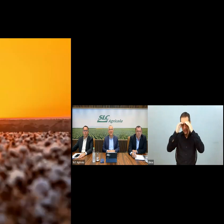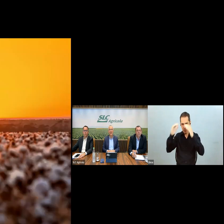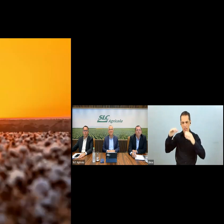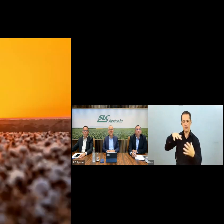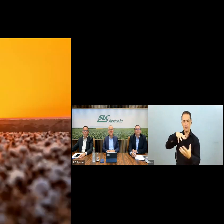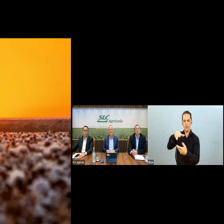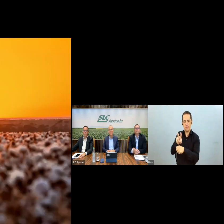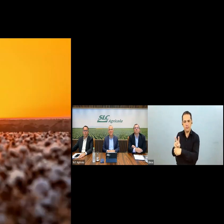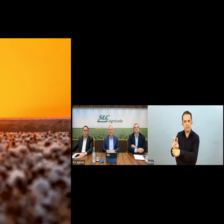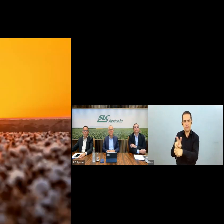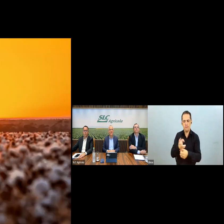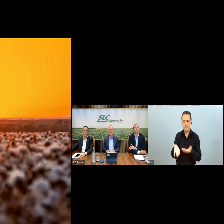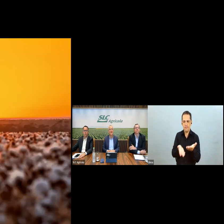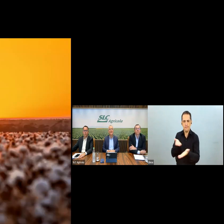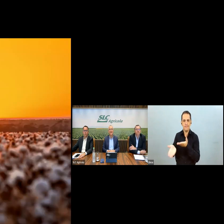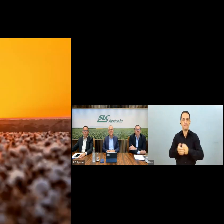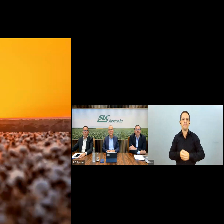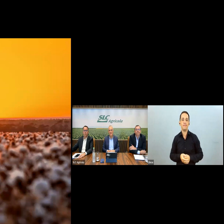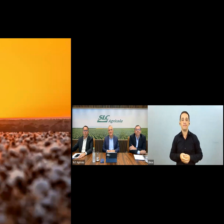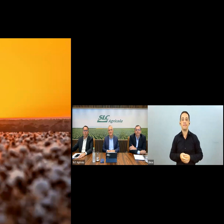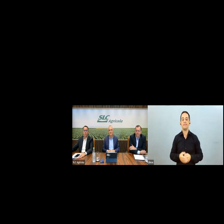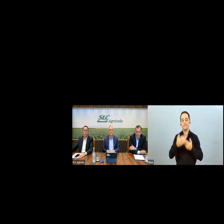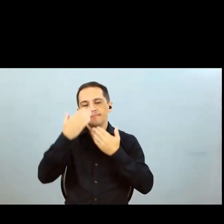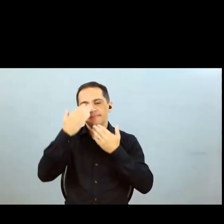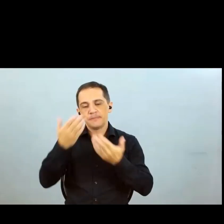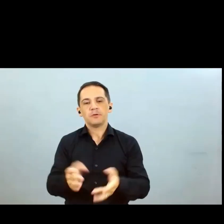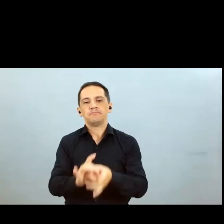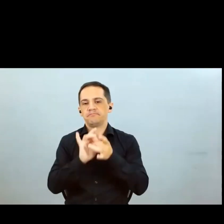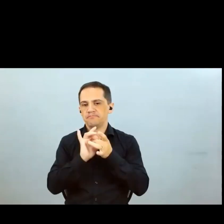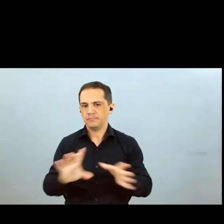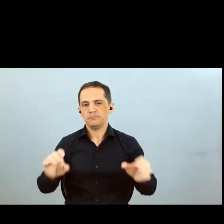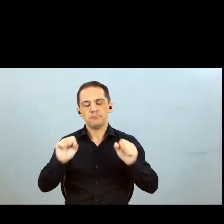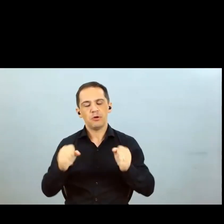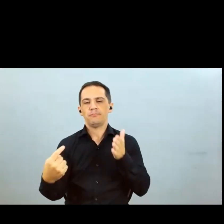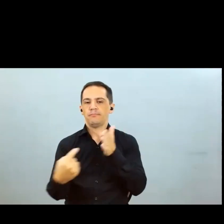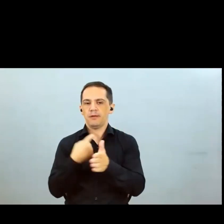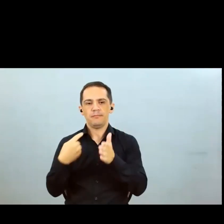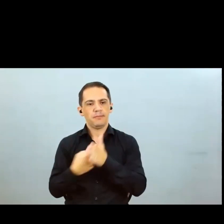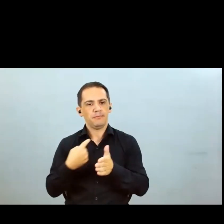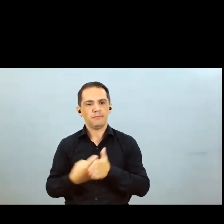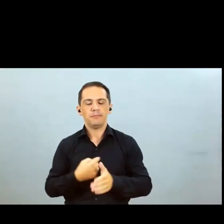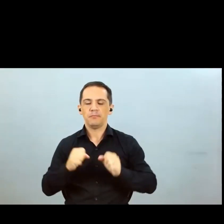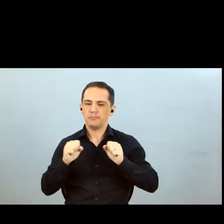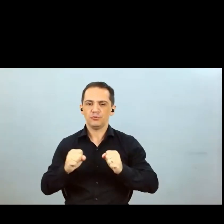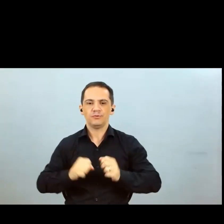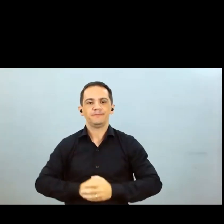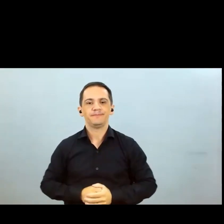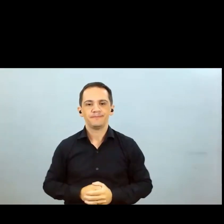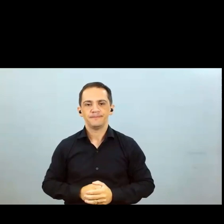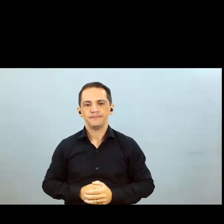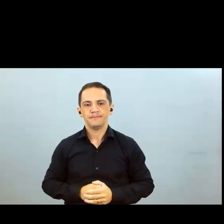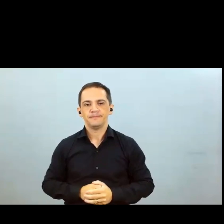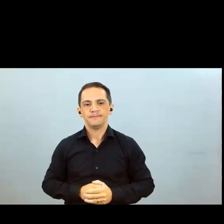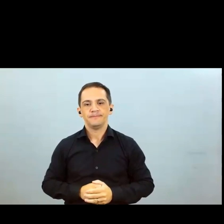abriremos para a sessão de perguntas e respostas. Obrigado, Pavinato. Agora, então,